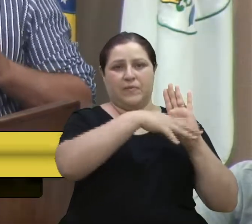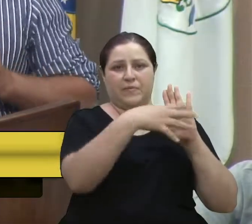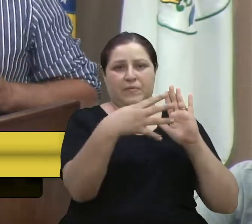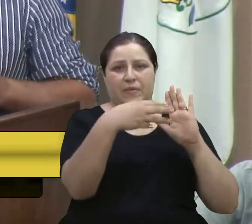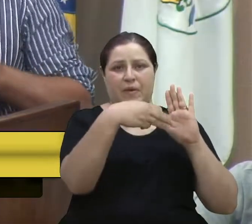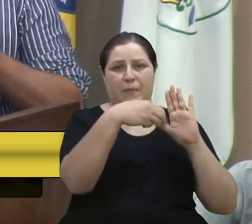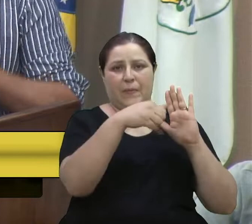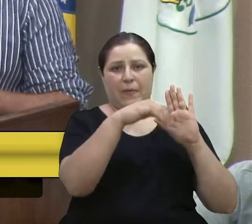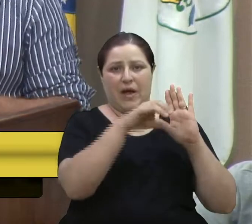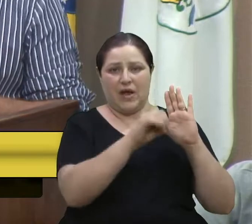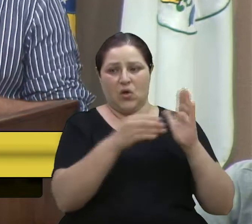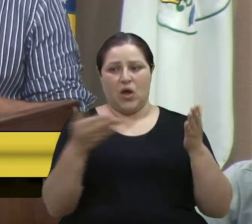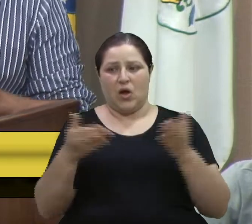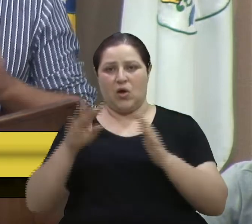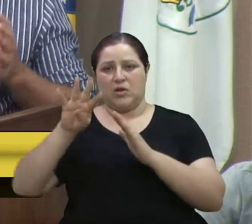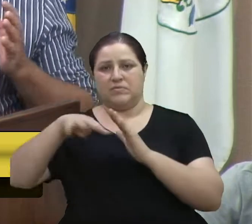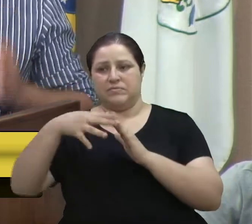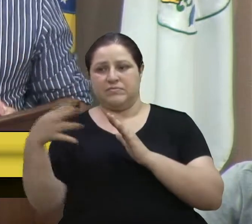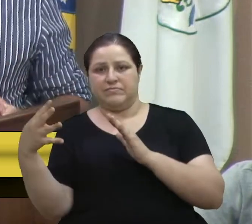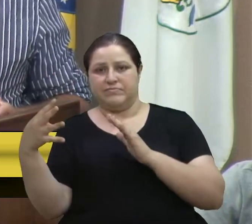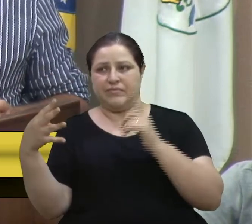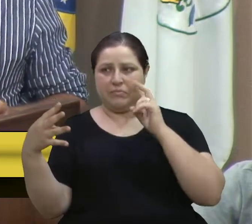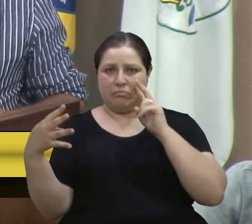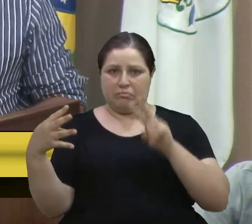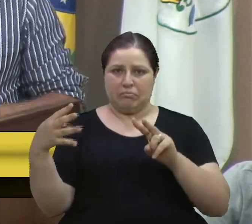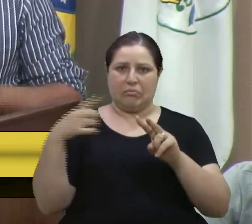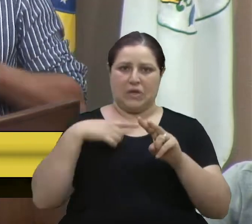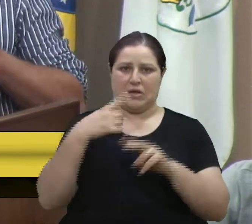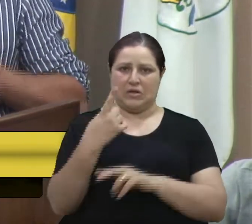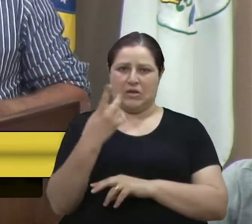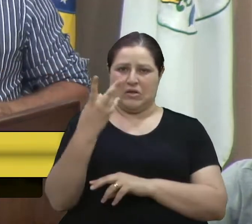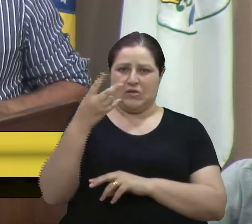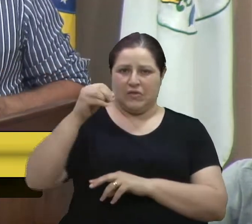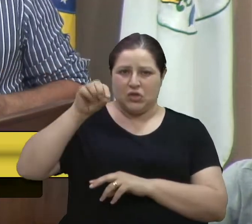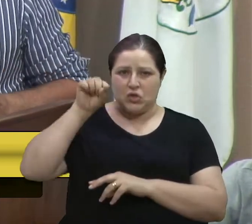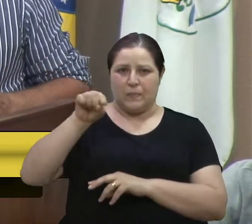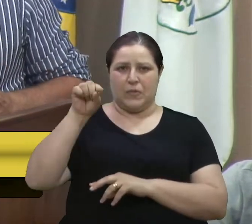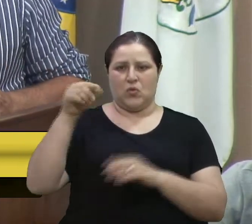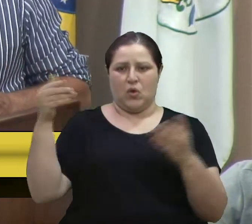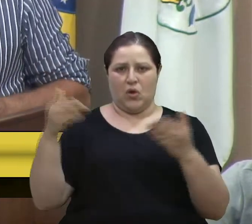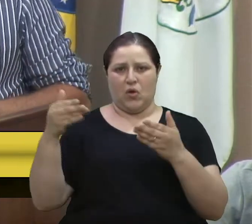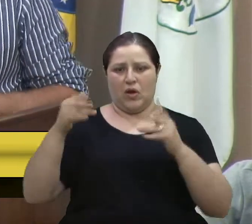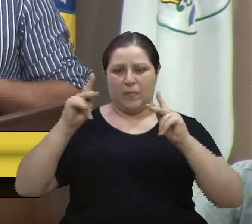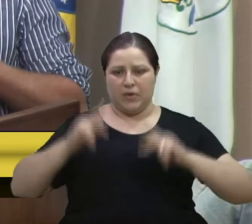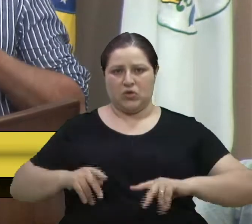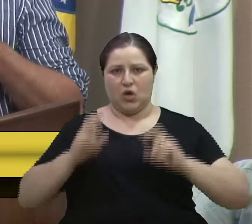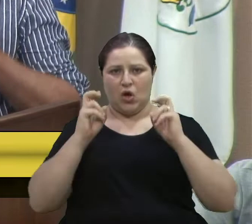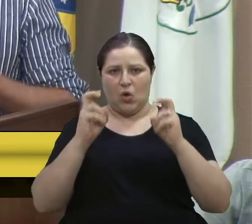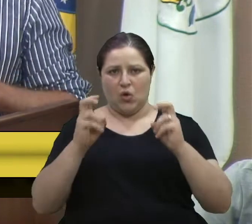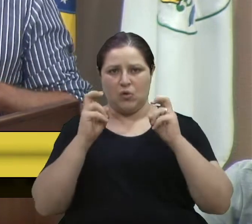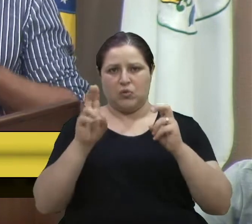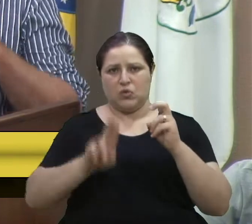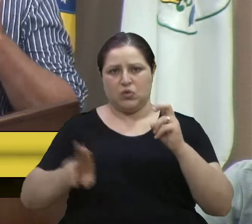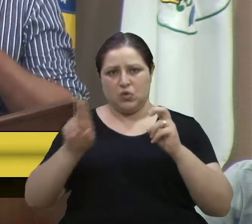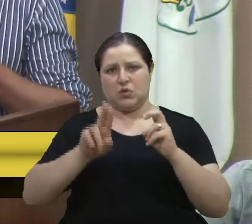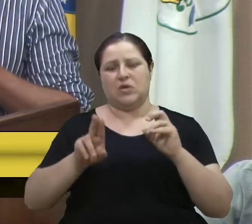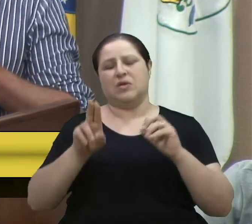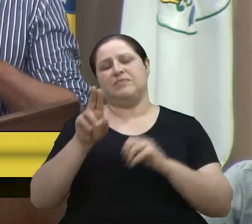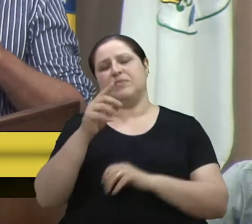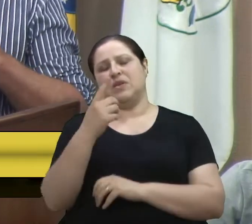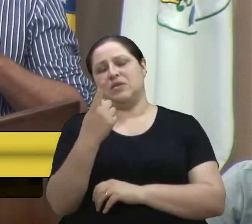Hoje, a previsão é 120 mil, está andando 100 mil por dia. O que precisa para a nossa cidade? E nós precisamos ser